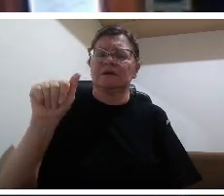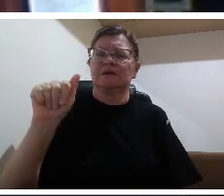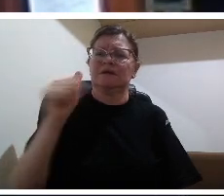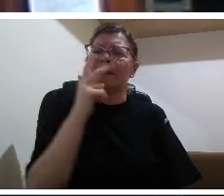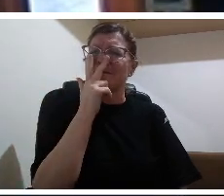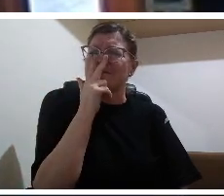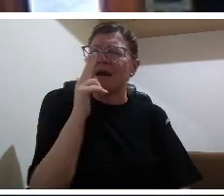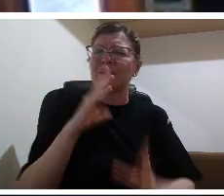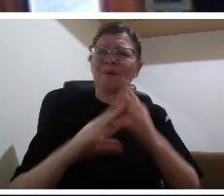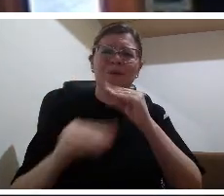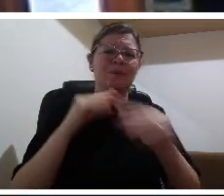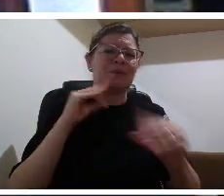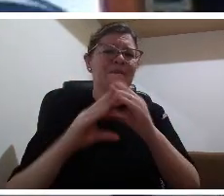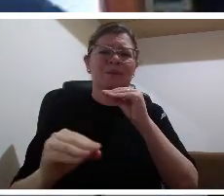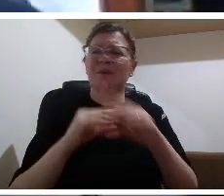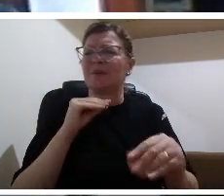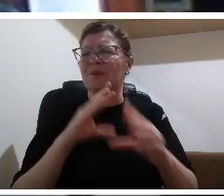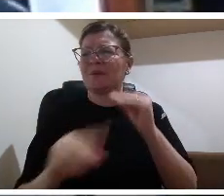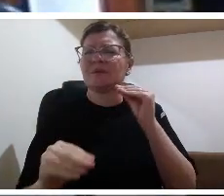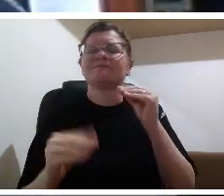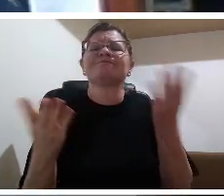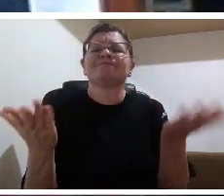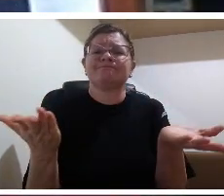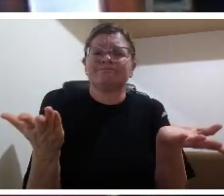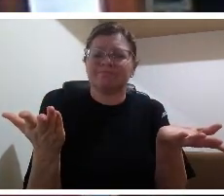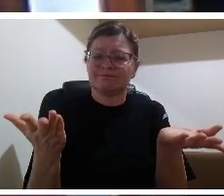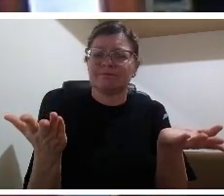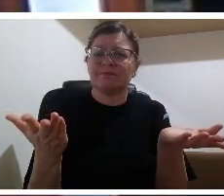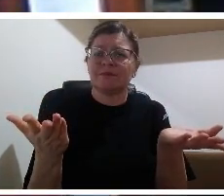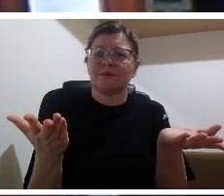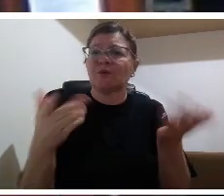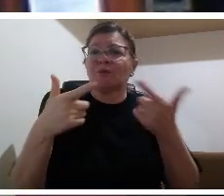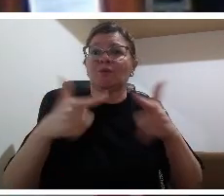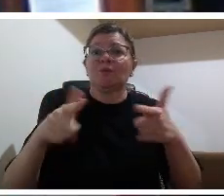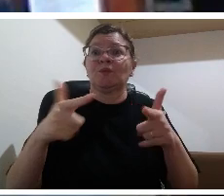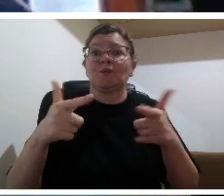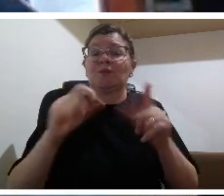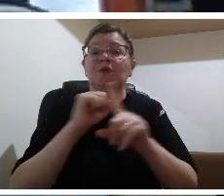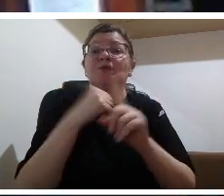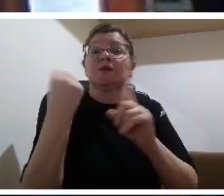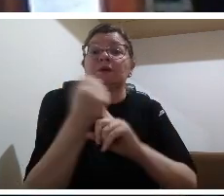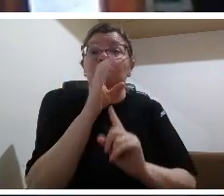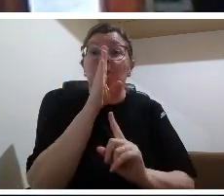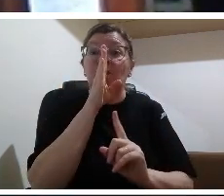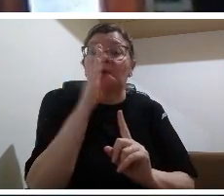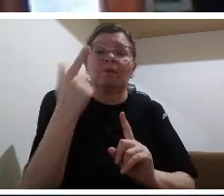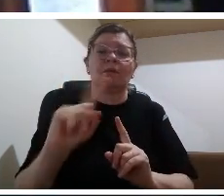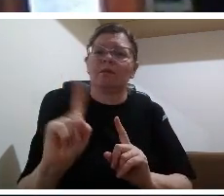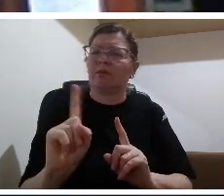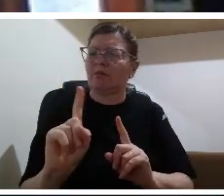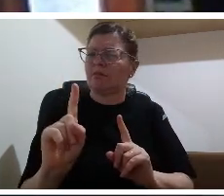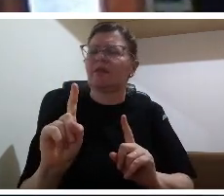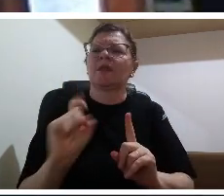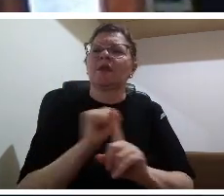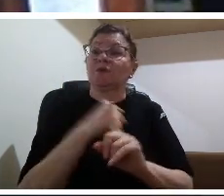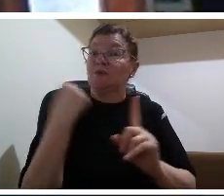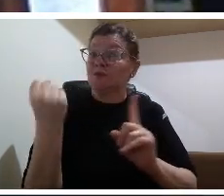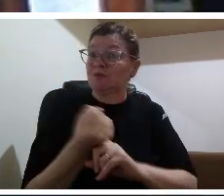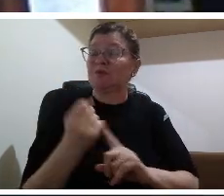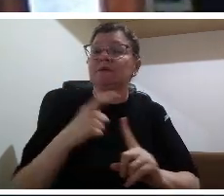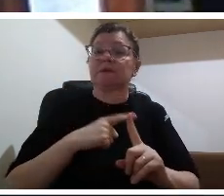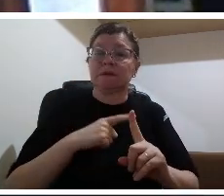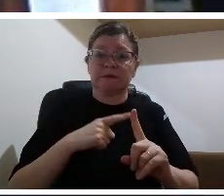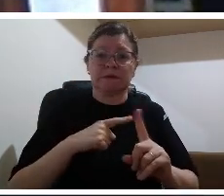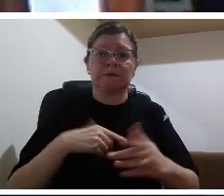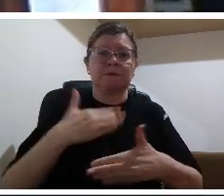ela é dinâmica neste caso o que é essencial ensinar para os nossos alunos que